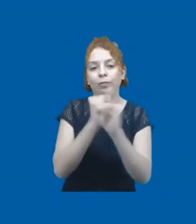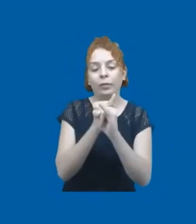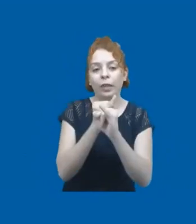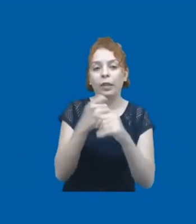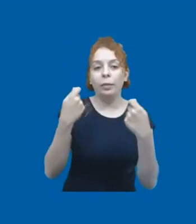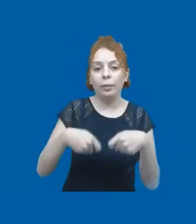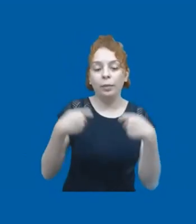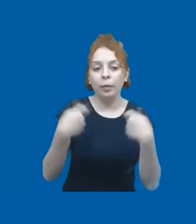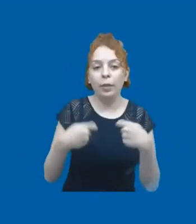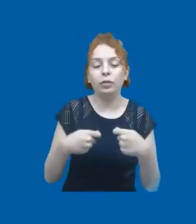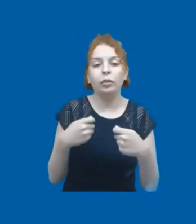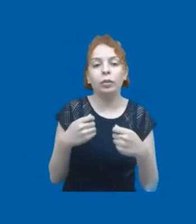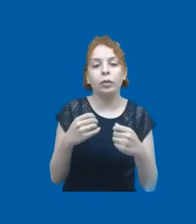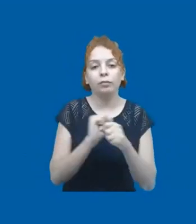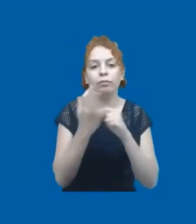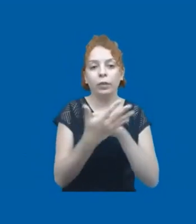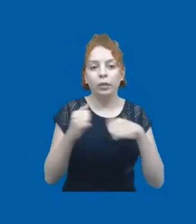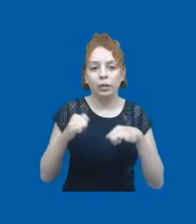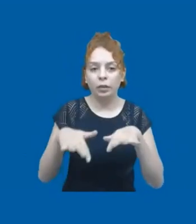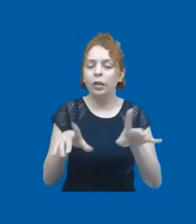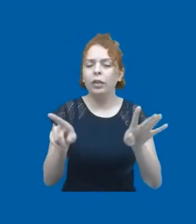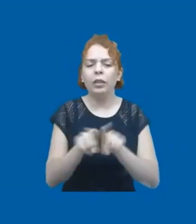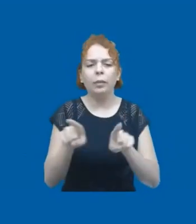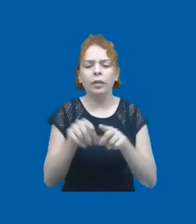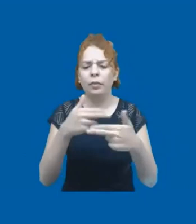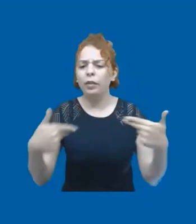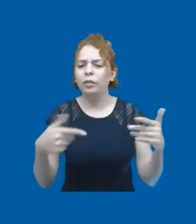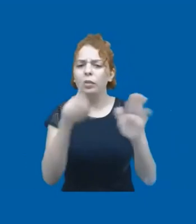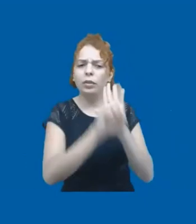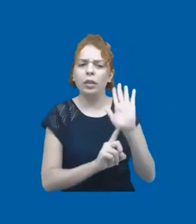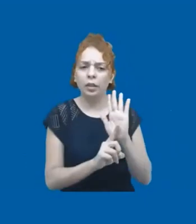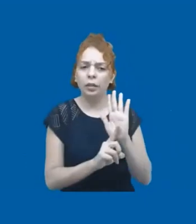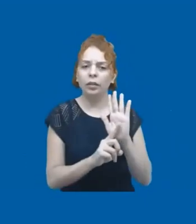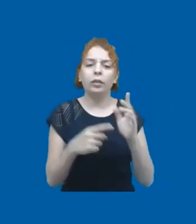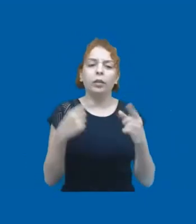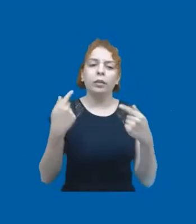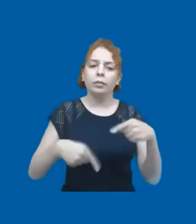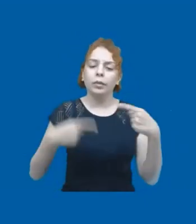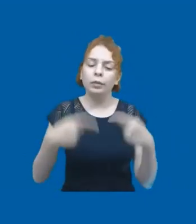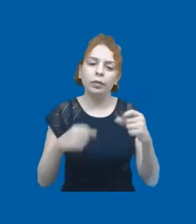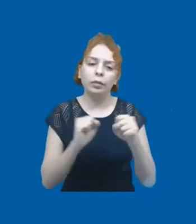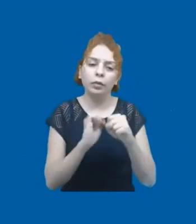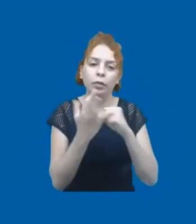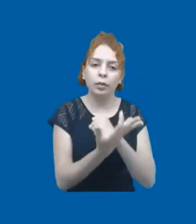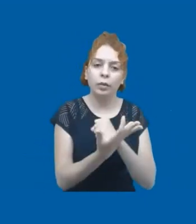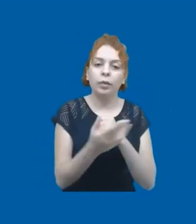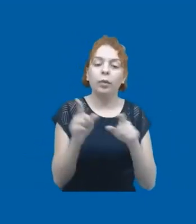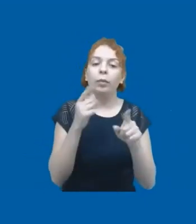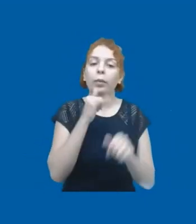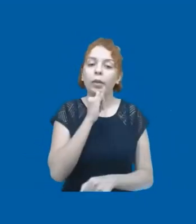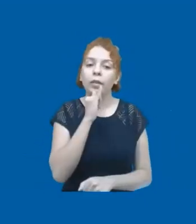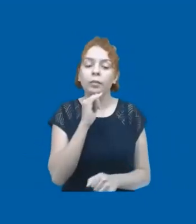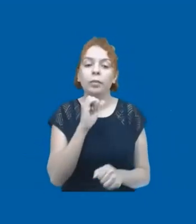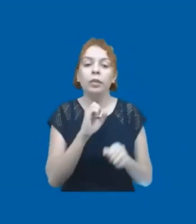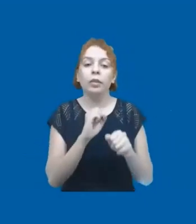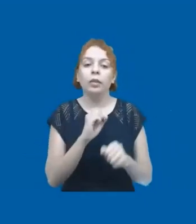durante a pandemia. Sem falar em outros direitos também, que são essenciais quando a gente discute a COVID. O próprio direito à